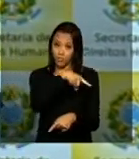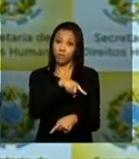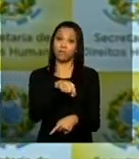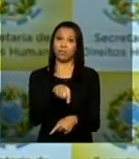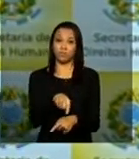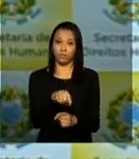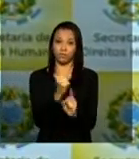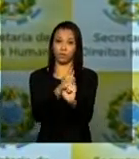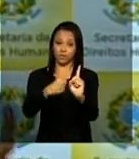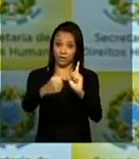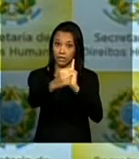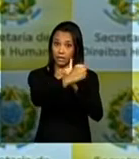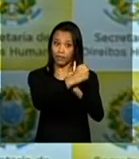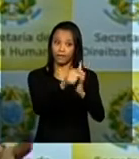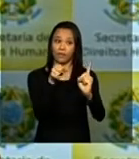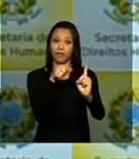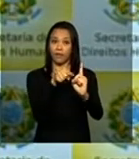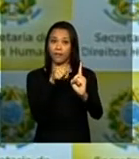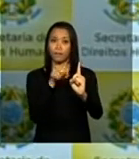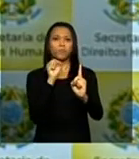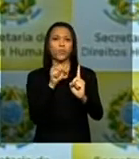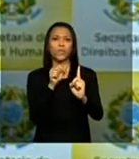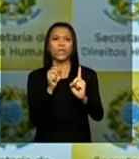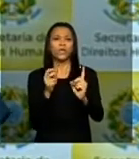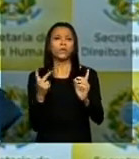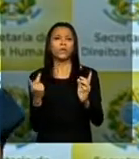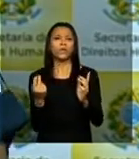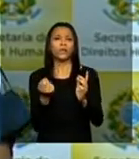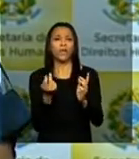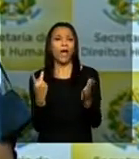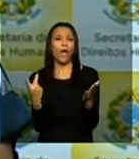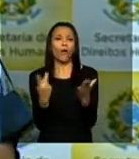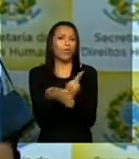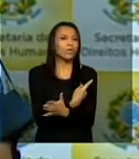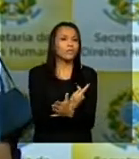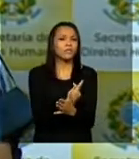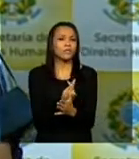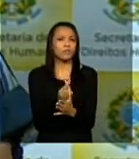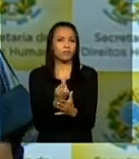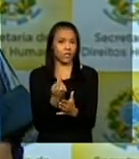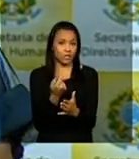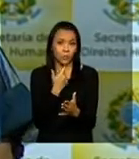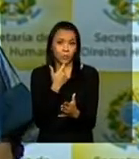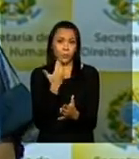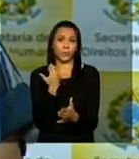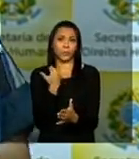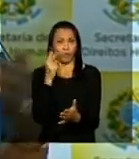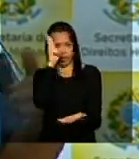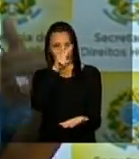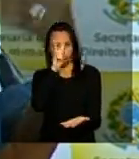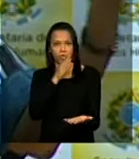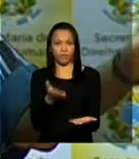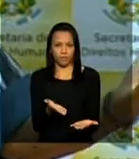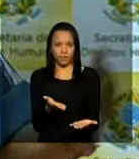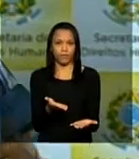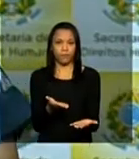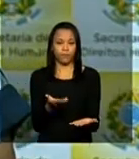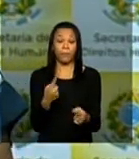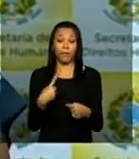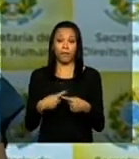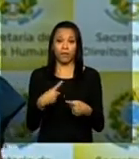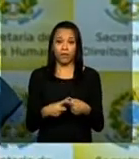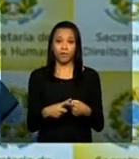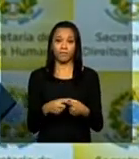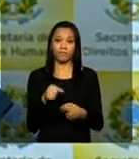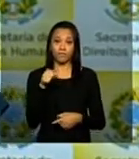que é se confrontar com as contradições da sua história recente porque afinal de contas se trata